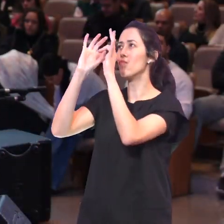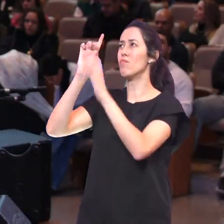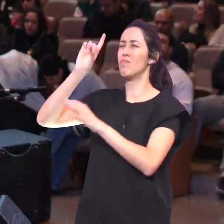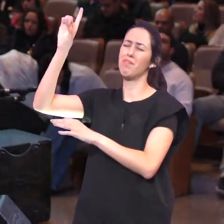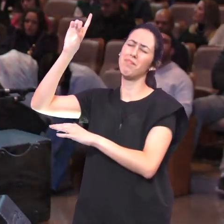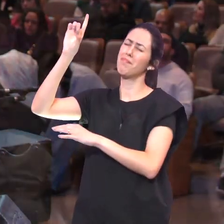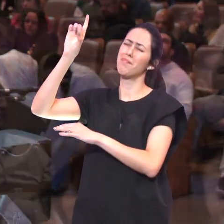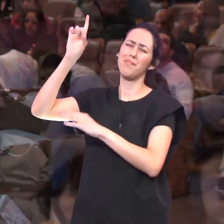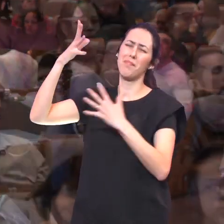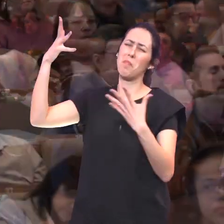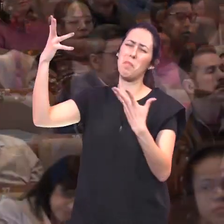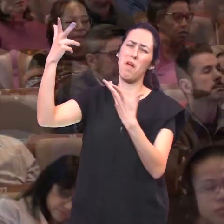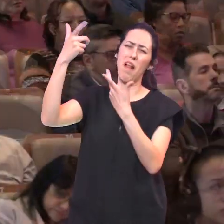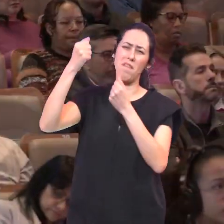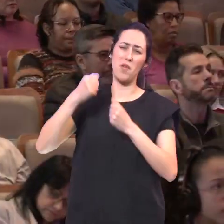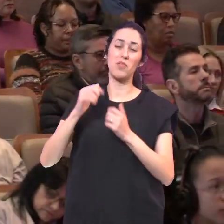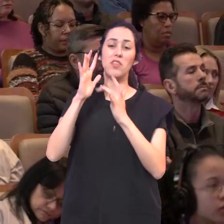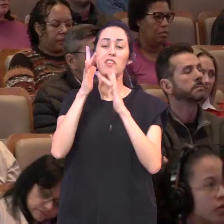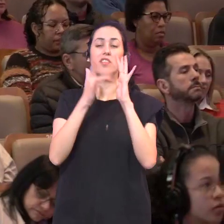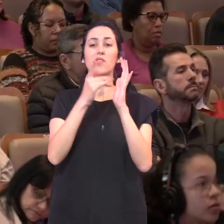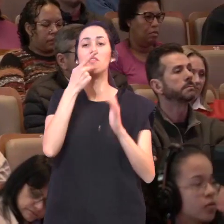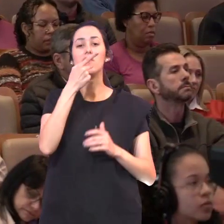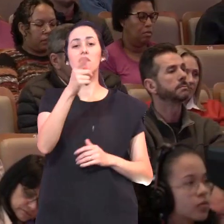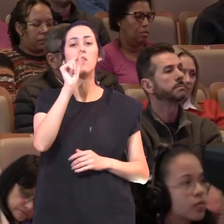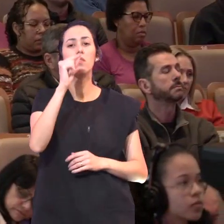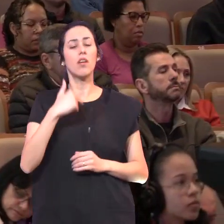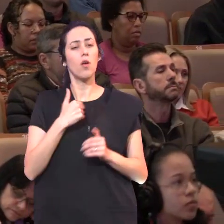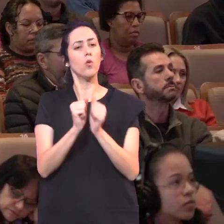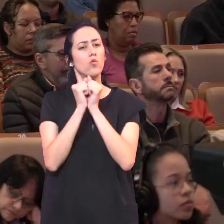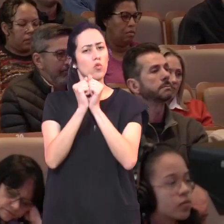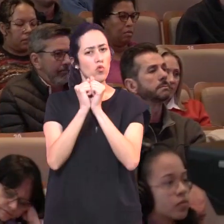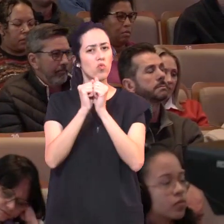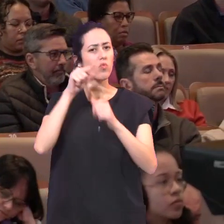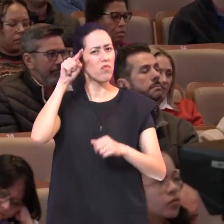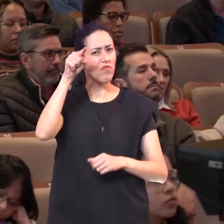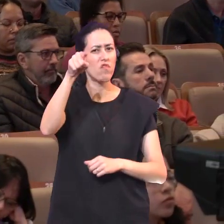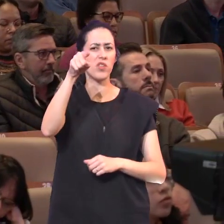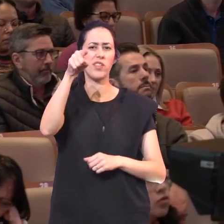está dizendo Eu vou andar Junto com você